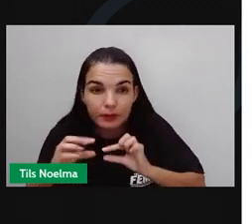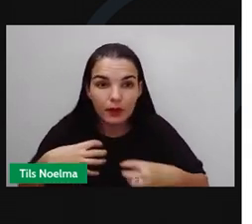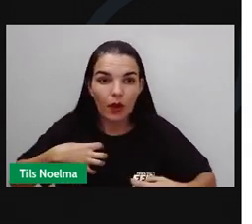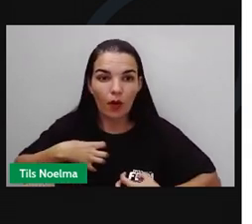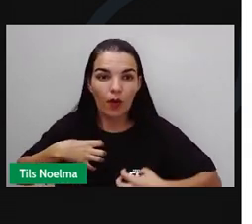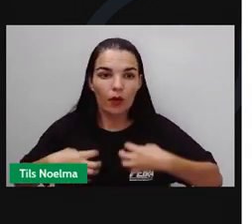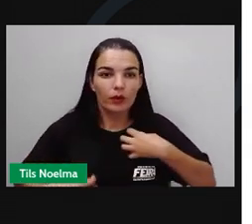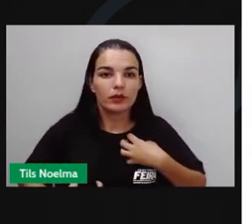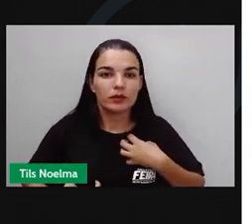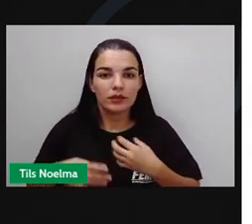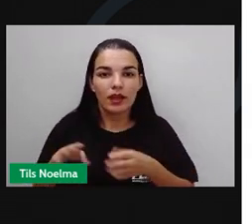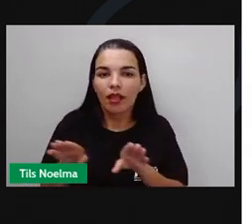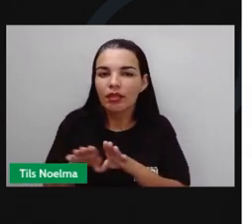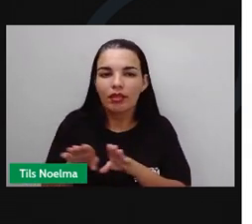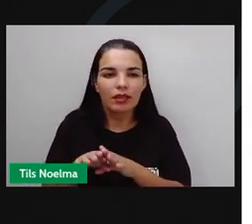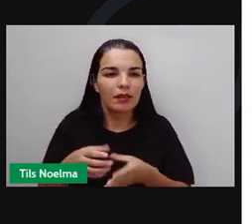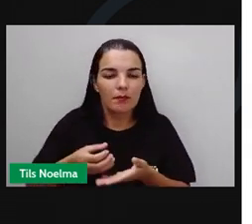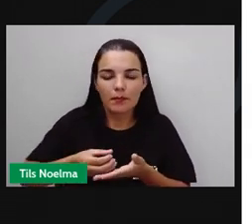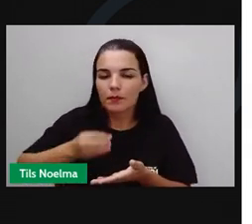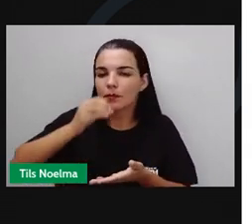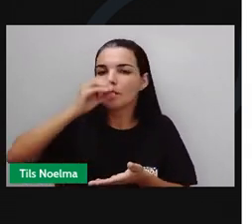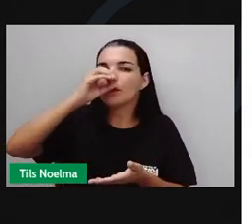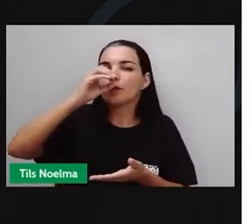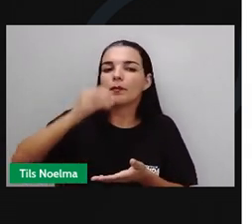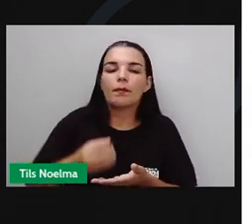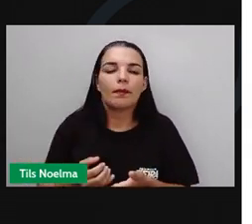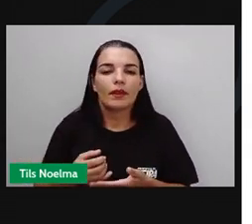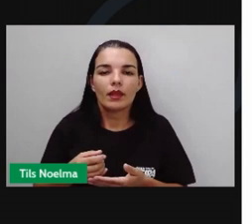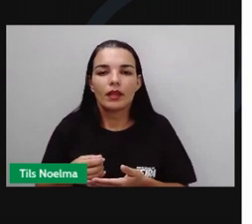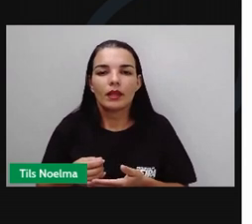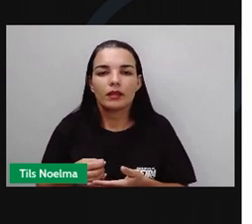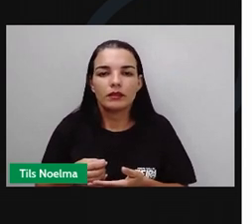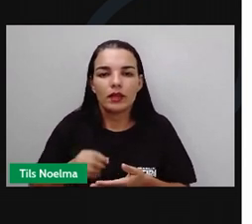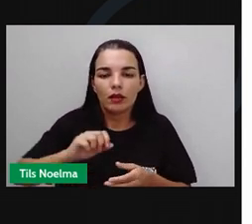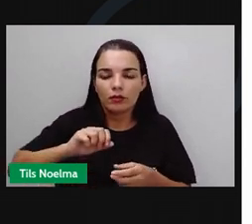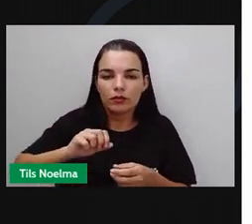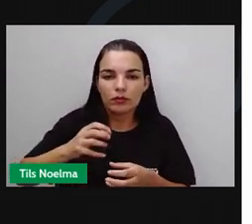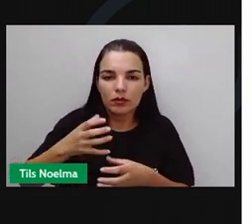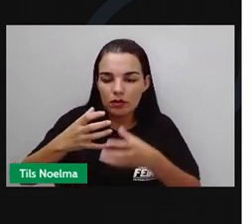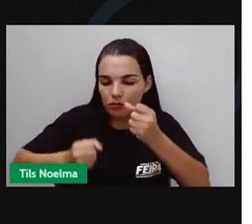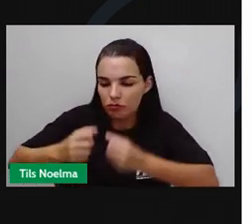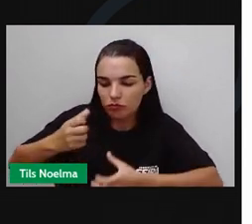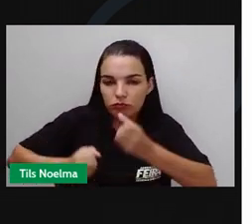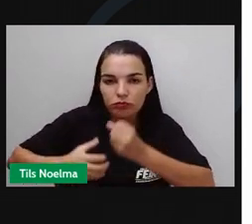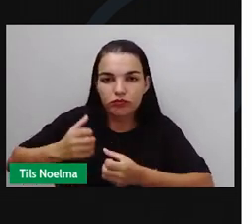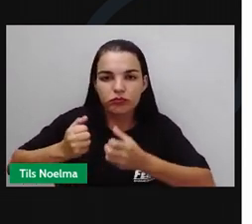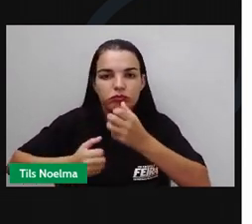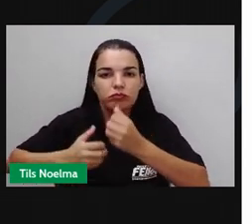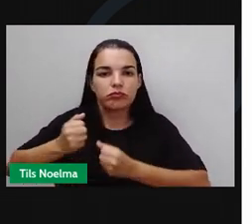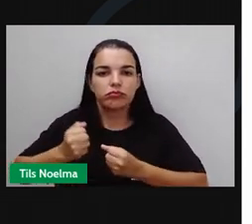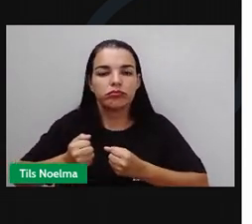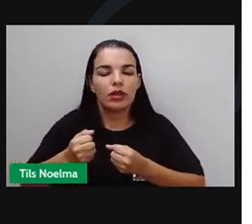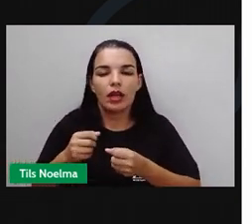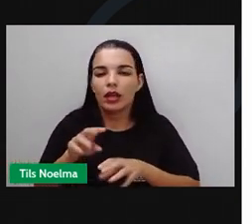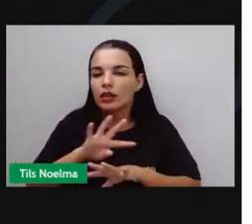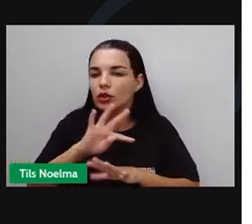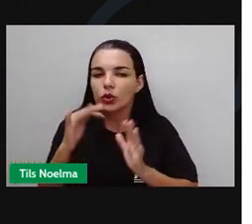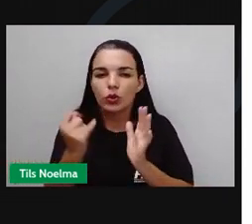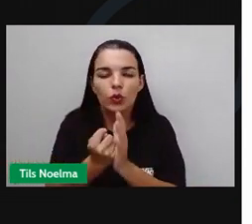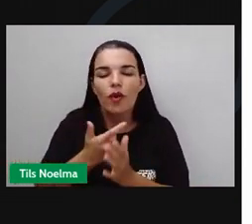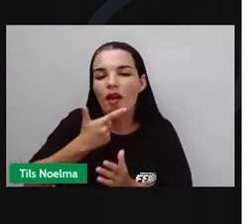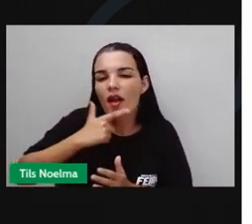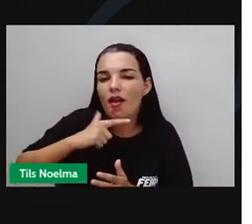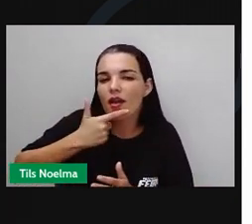Iogurte, molho de soja, creme de leite, chuprute, kefir, quince, kombucha, cheddar, xalapa,